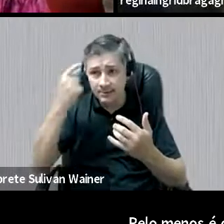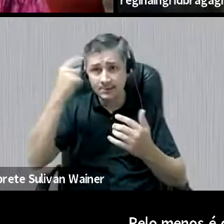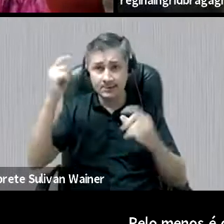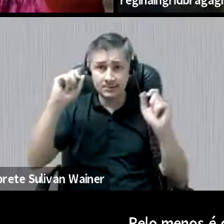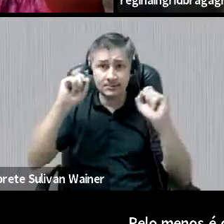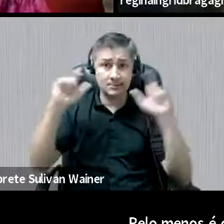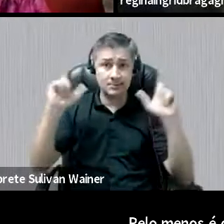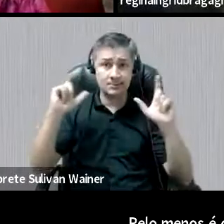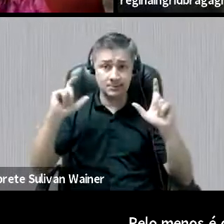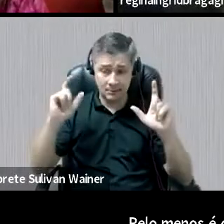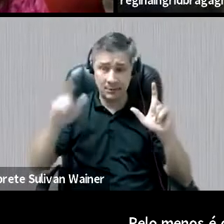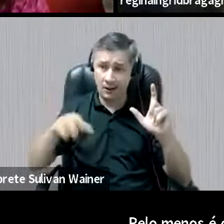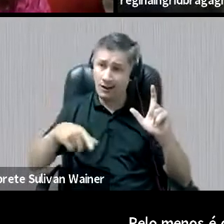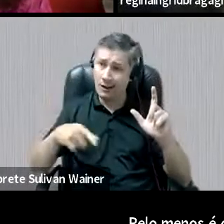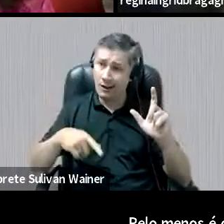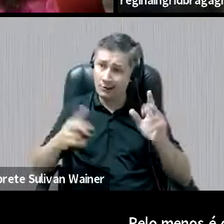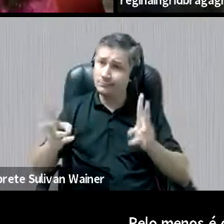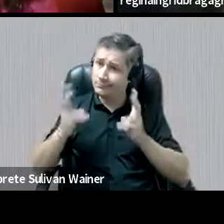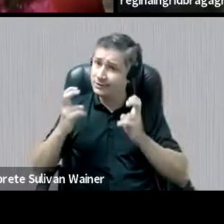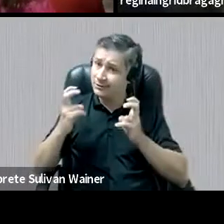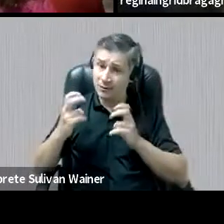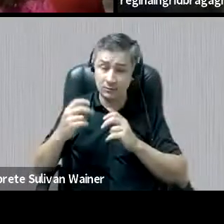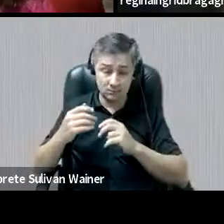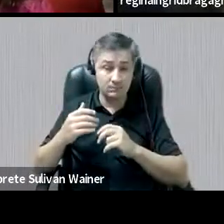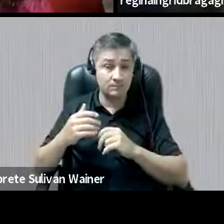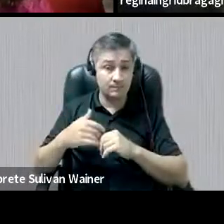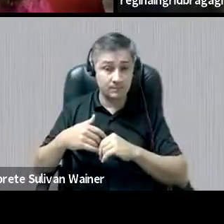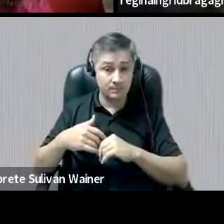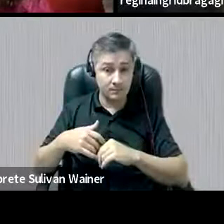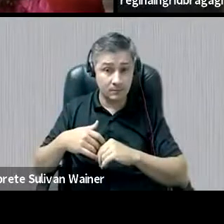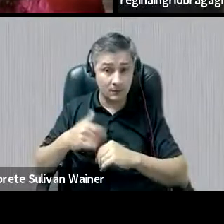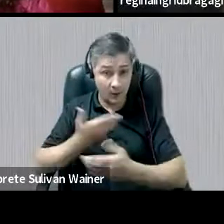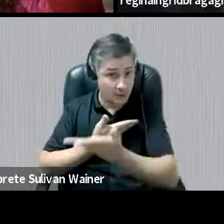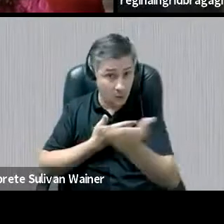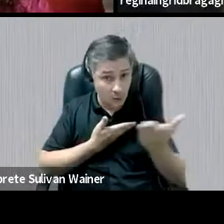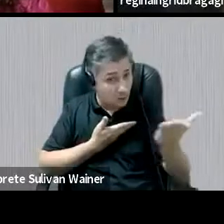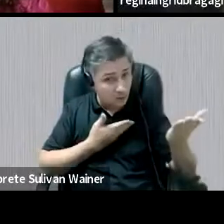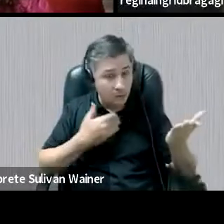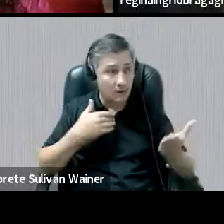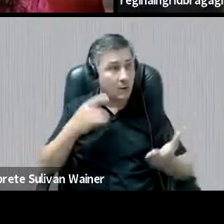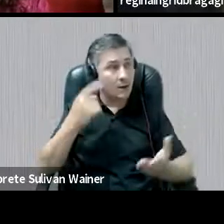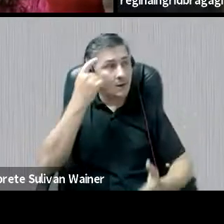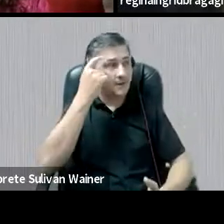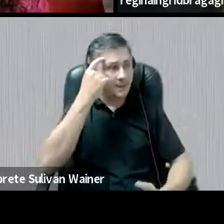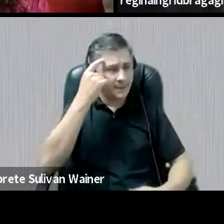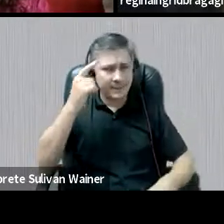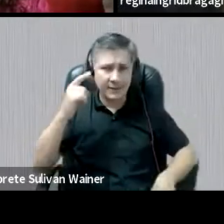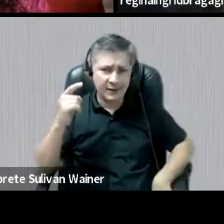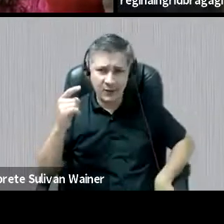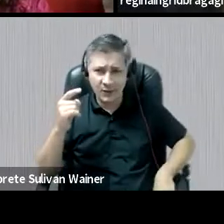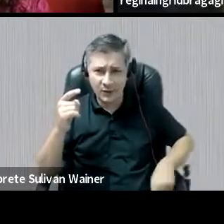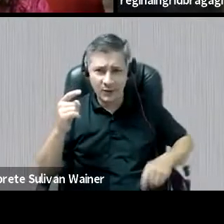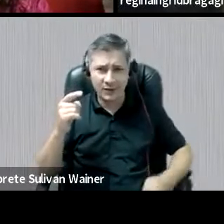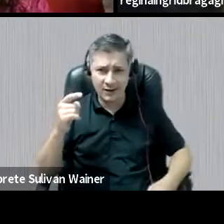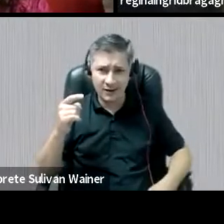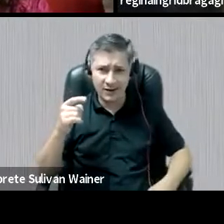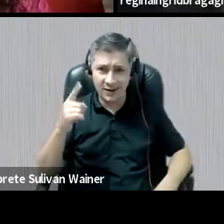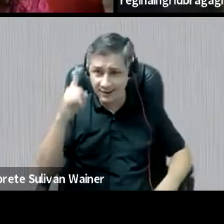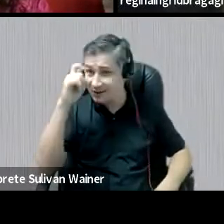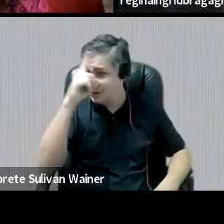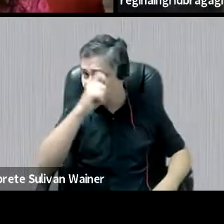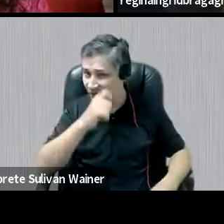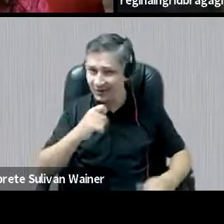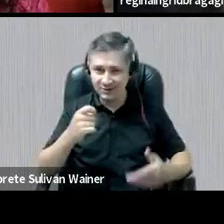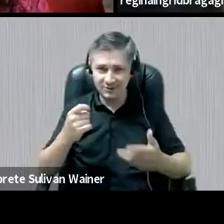para mim, Rita e colegas, né, eu acho muito difícil fazer, né, eu não gosto, pelo menos, de fazer essas